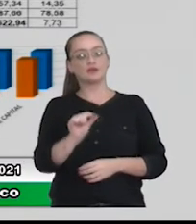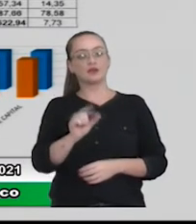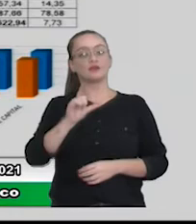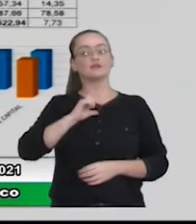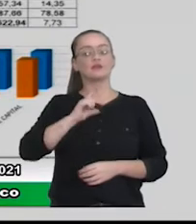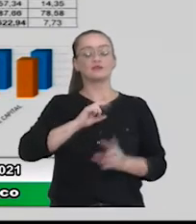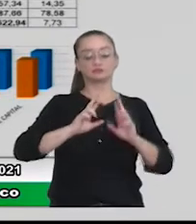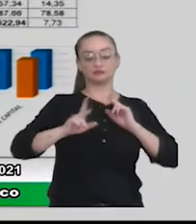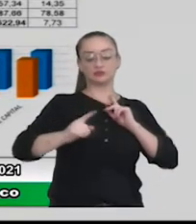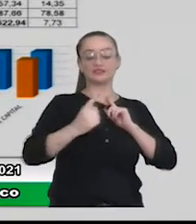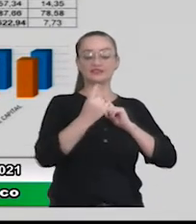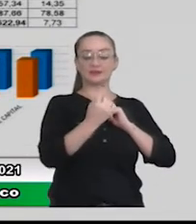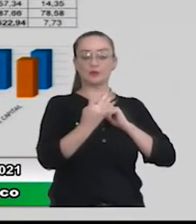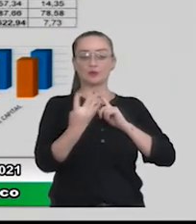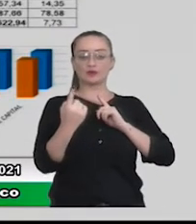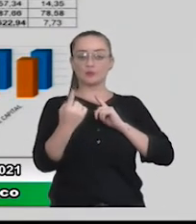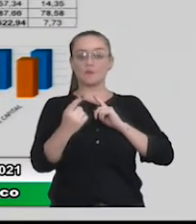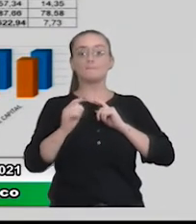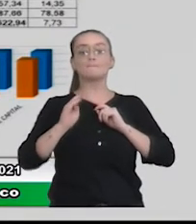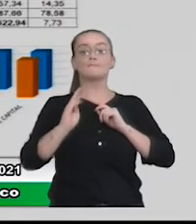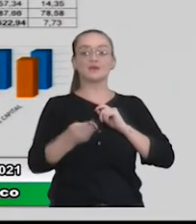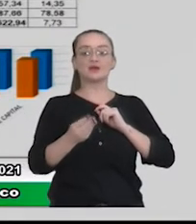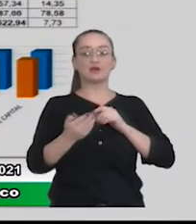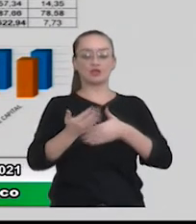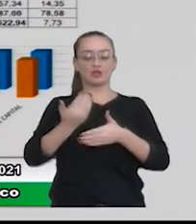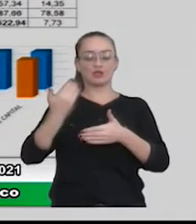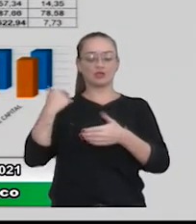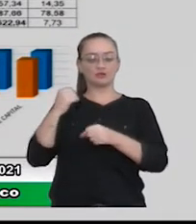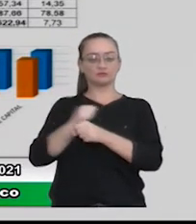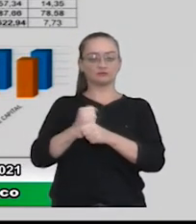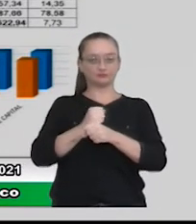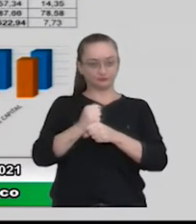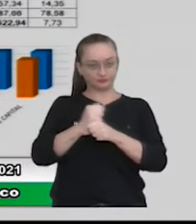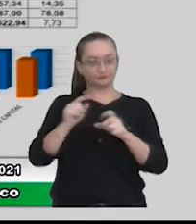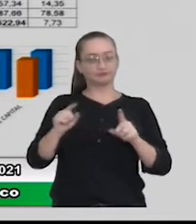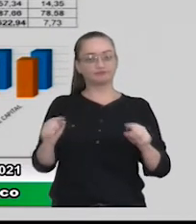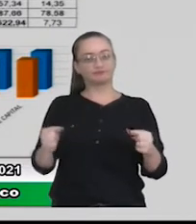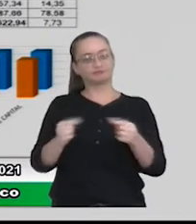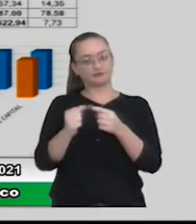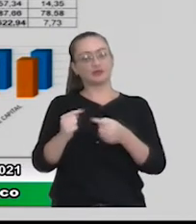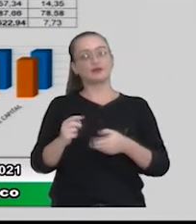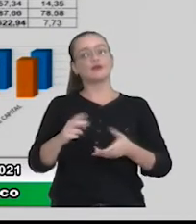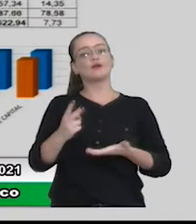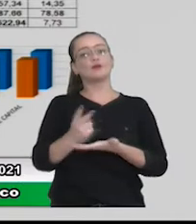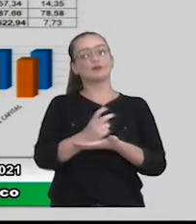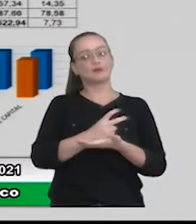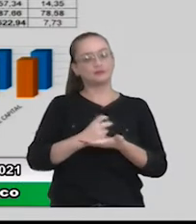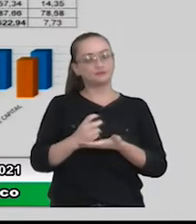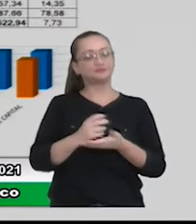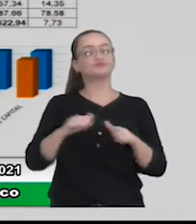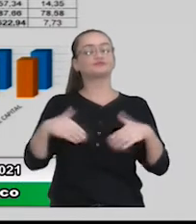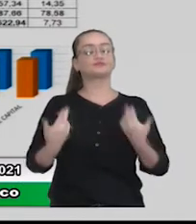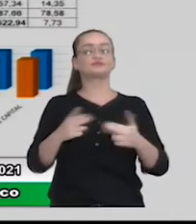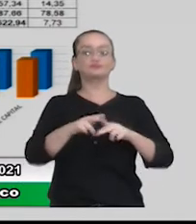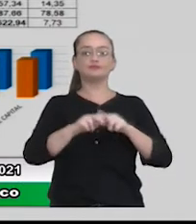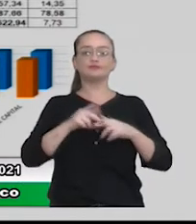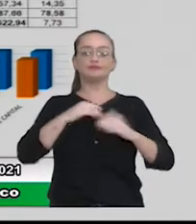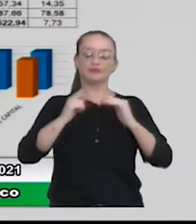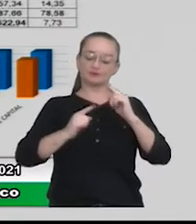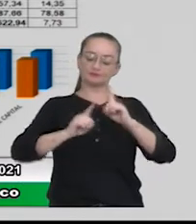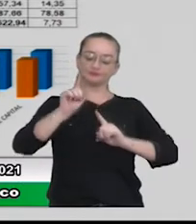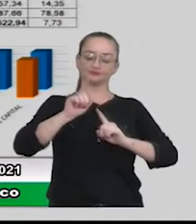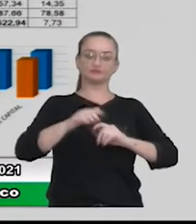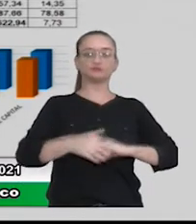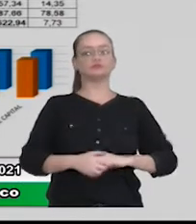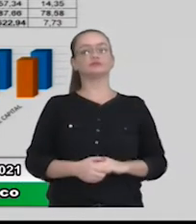141 milhões, que era de alguns anos na forma de tributação e por isso que teve essa elevação em 2019.